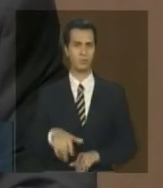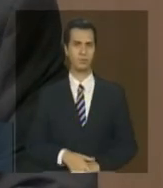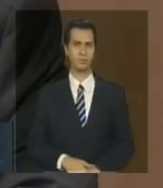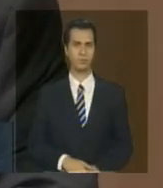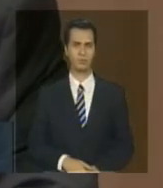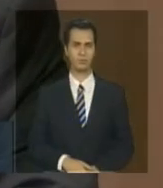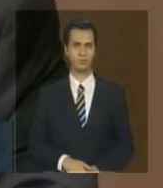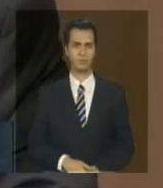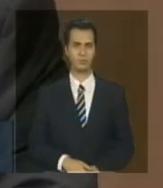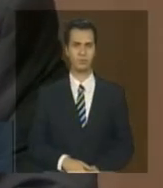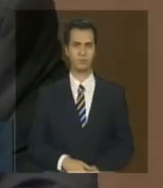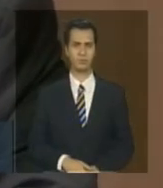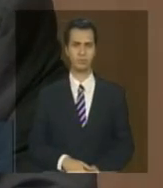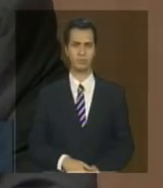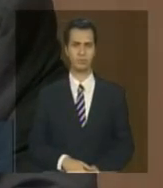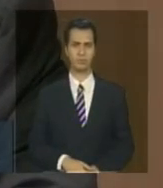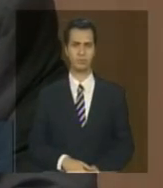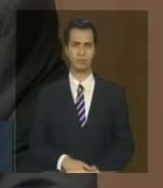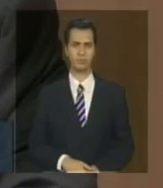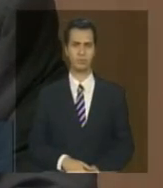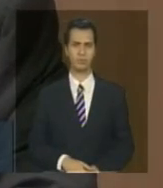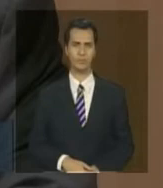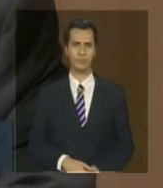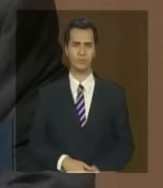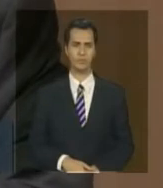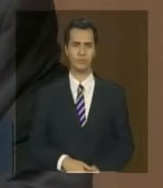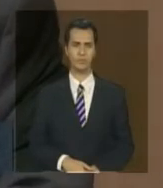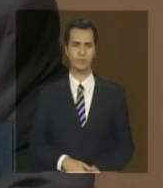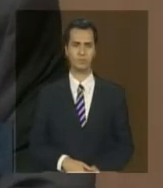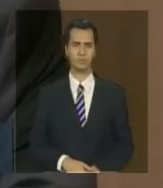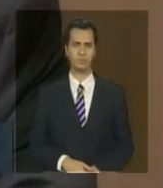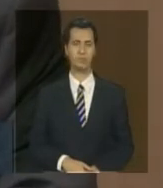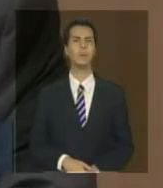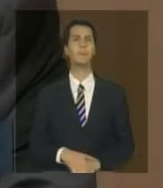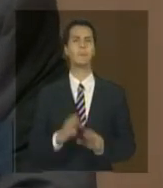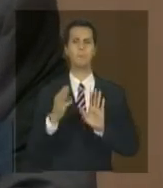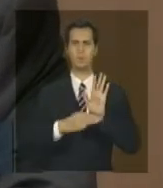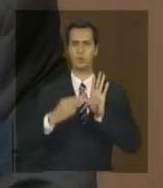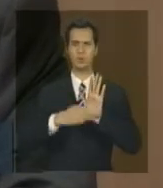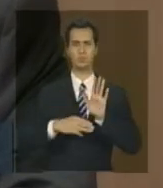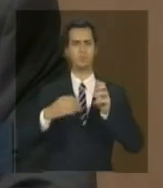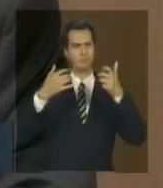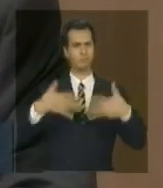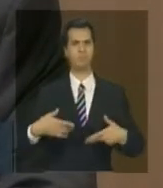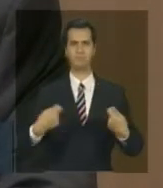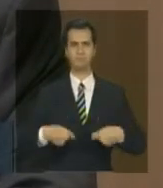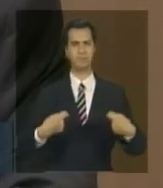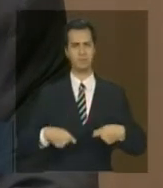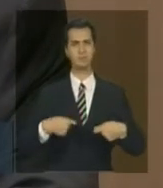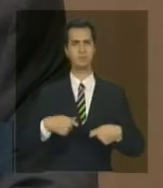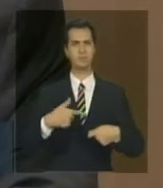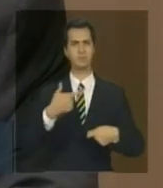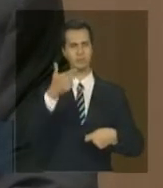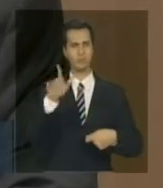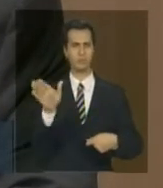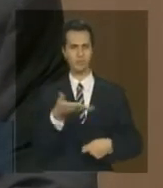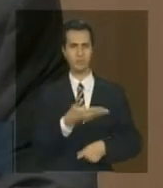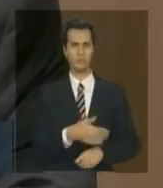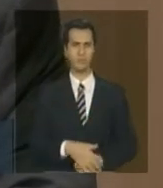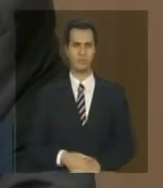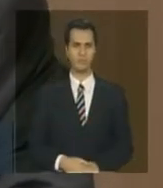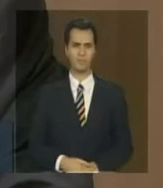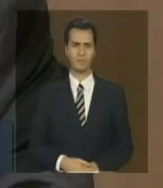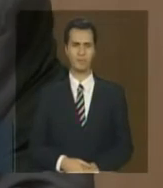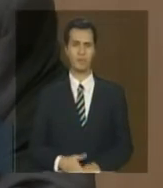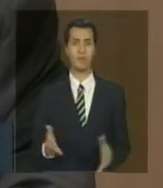isso Mata Atlântica vamos pular a metodologia aí para